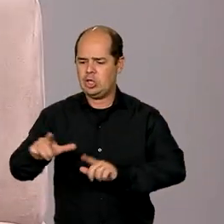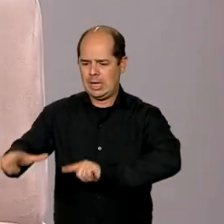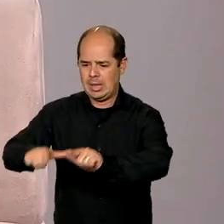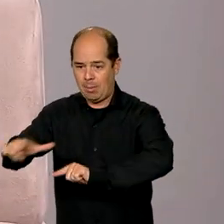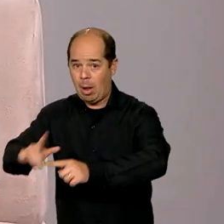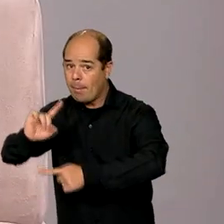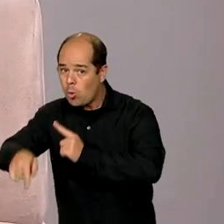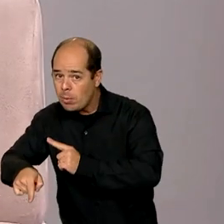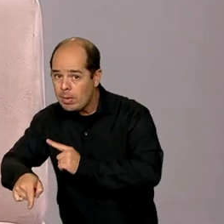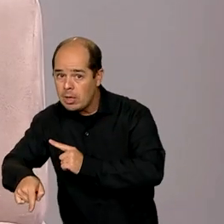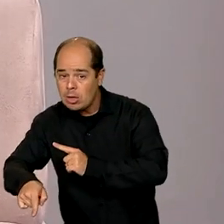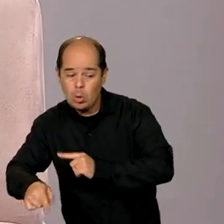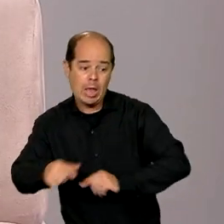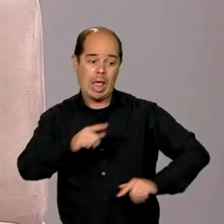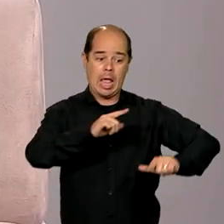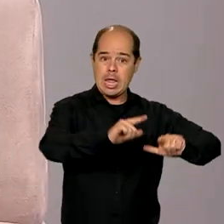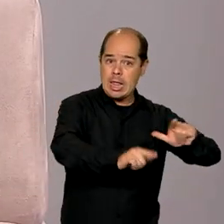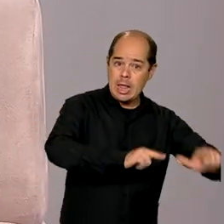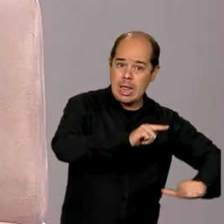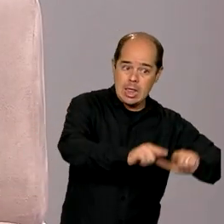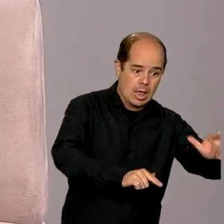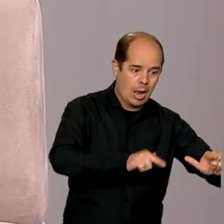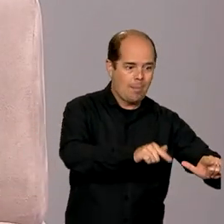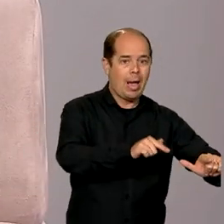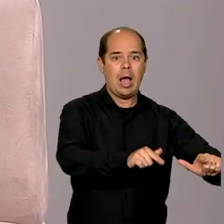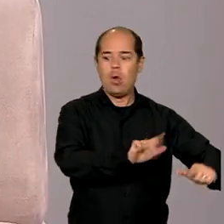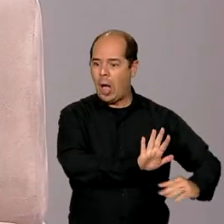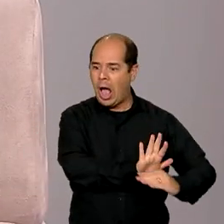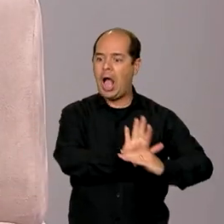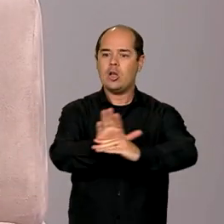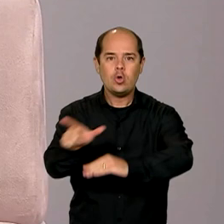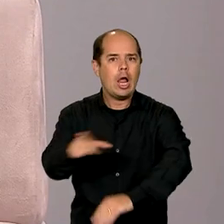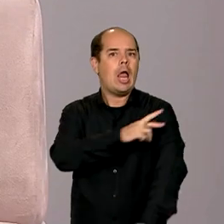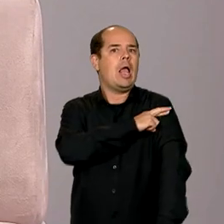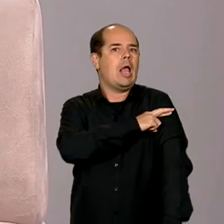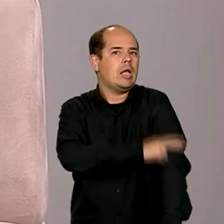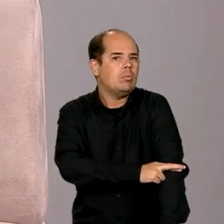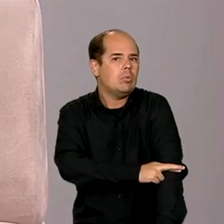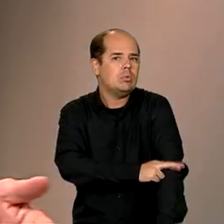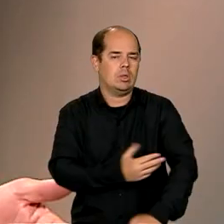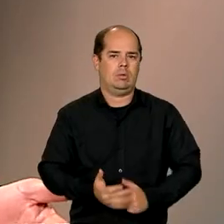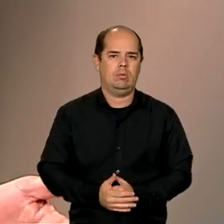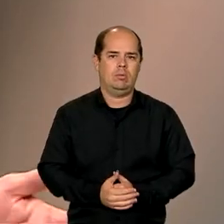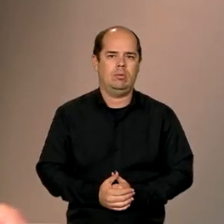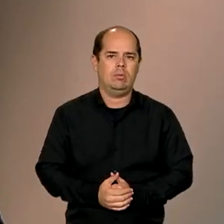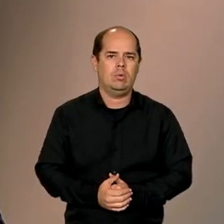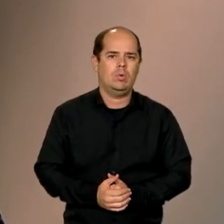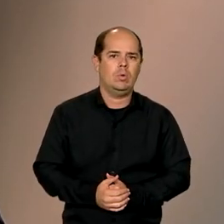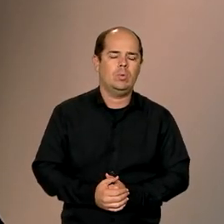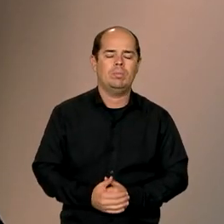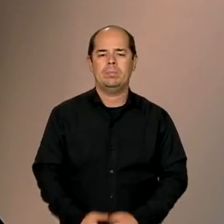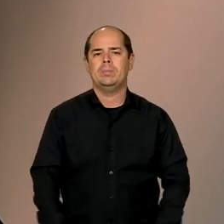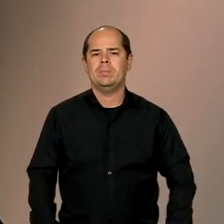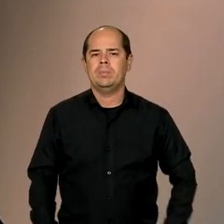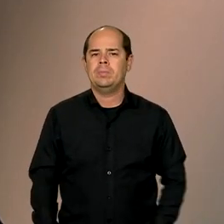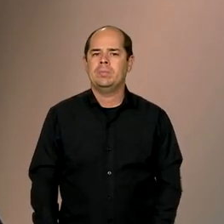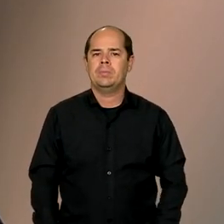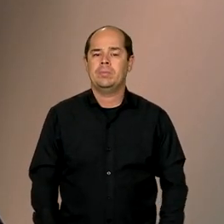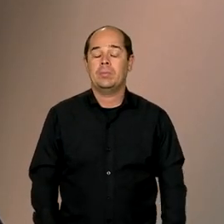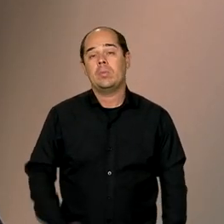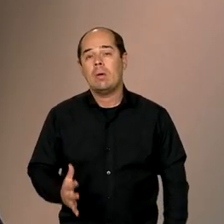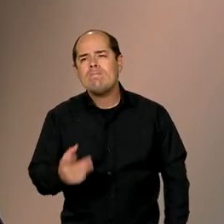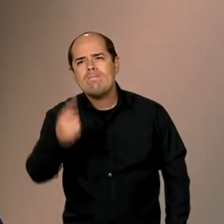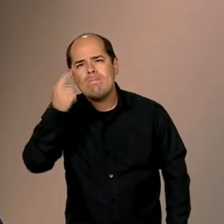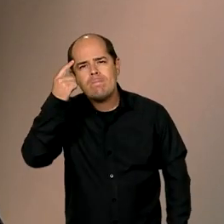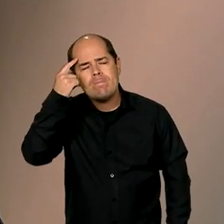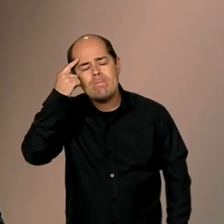daquilo que pode ser caracterizado como um trabalho infantil doméstico? Veja, a começar, vamos imaginar